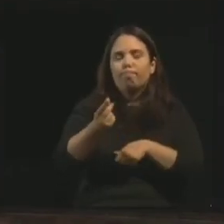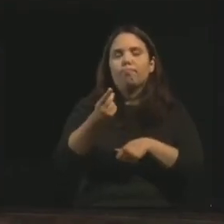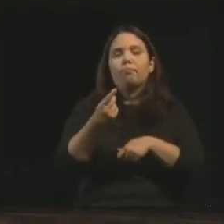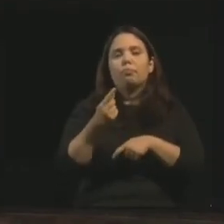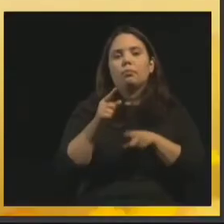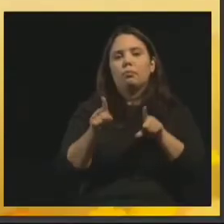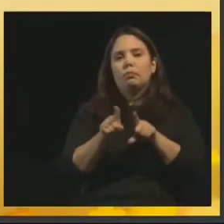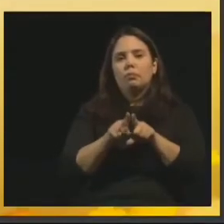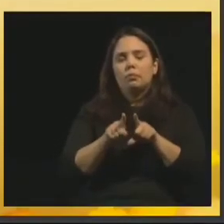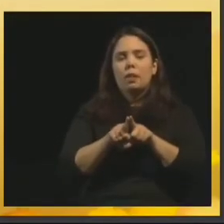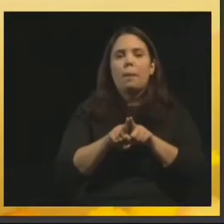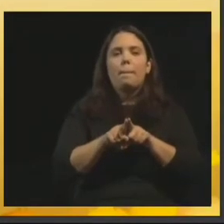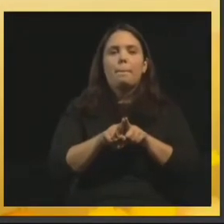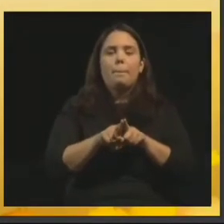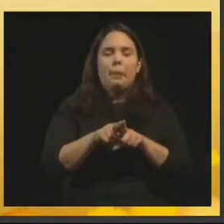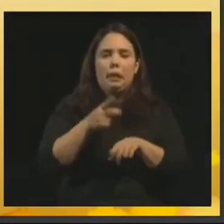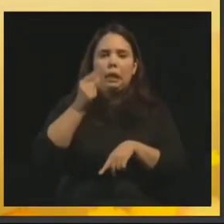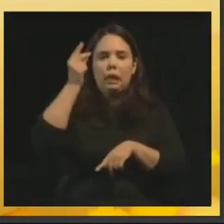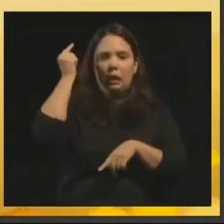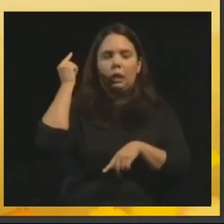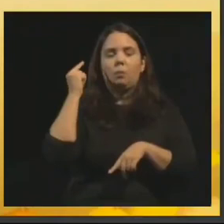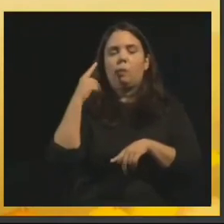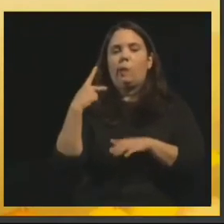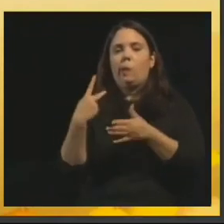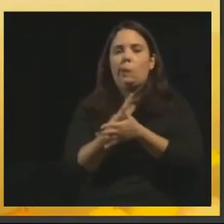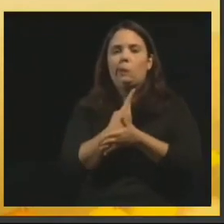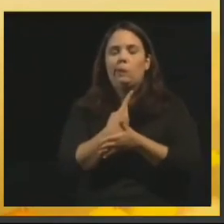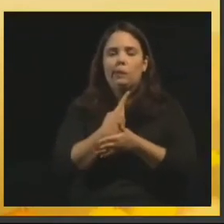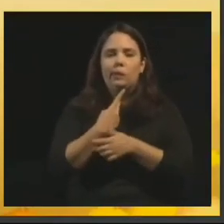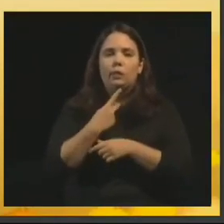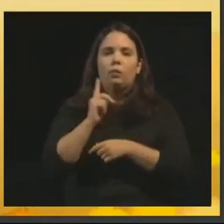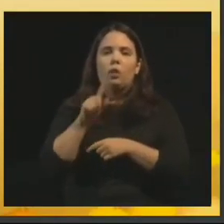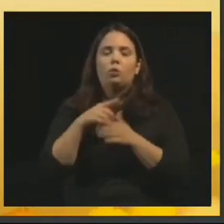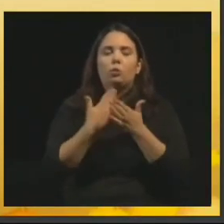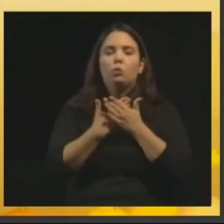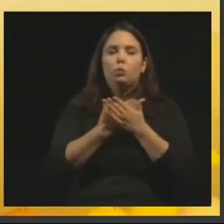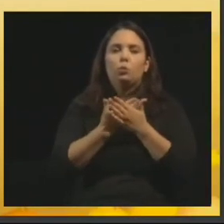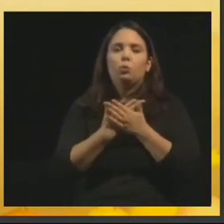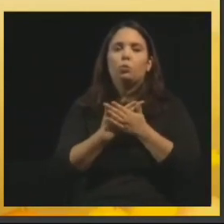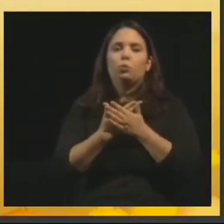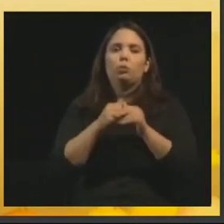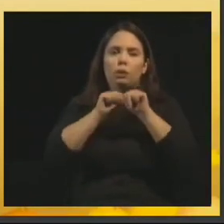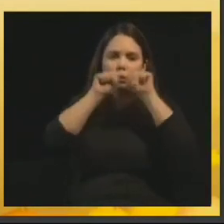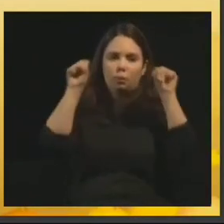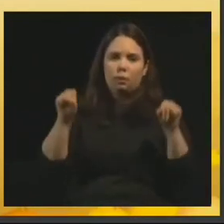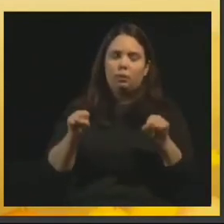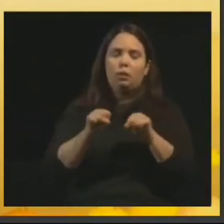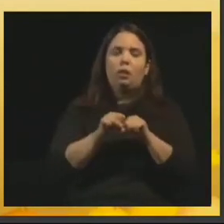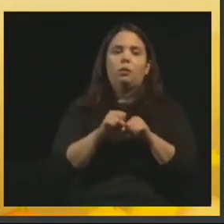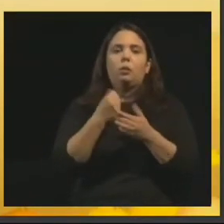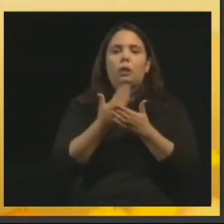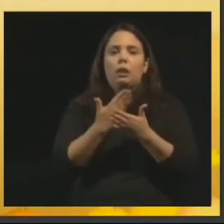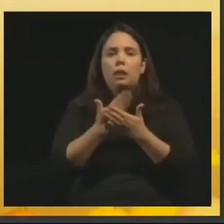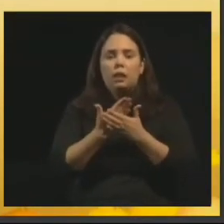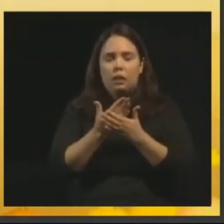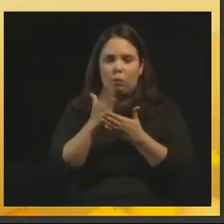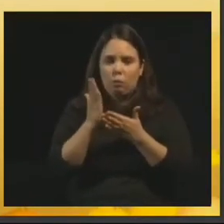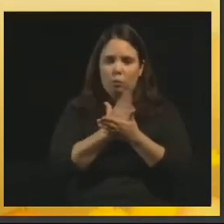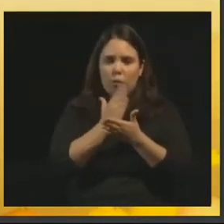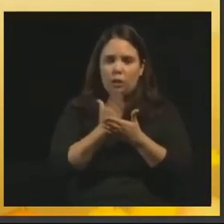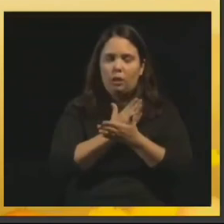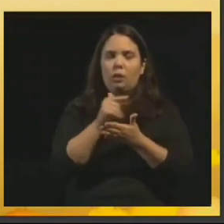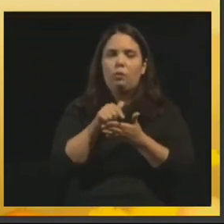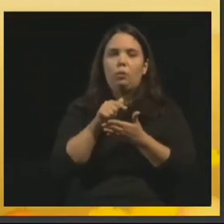Bezerra de Menezes, instituiu, na sua época, encarnado, o estudo sistematizado de O Livro dos Espíritos na Federação Espírita Brasileira.